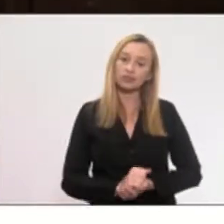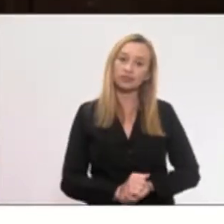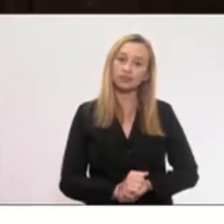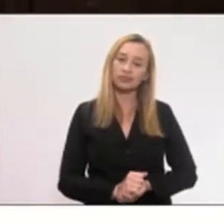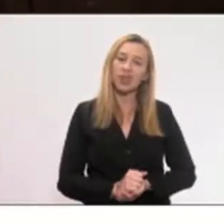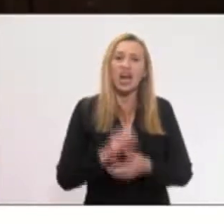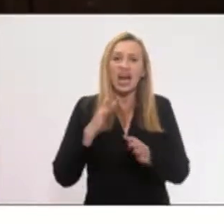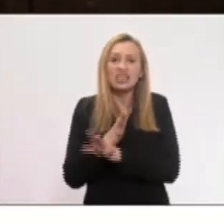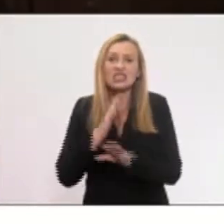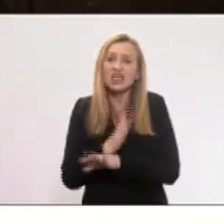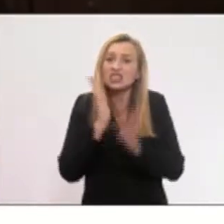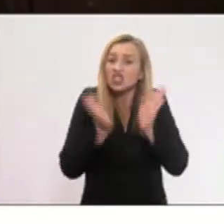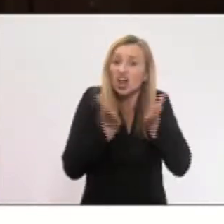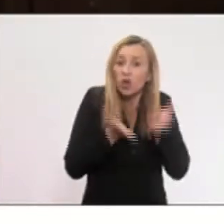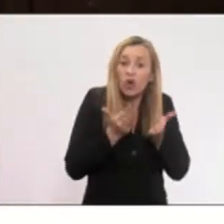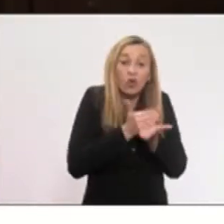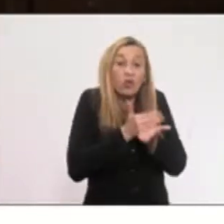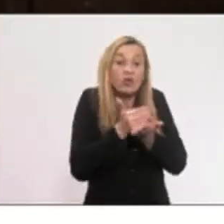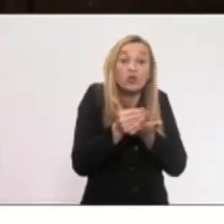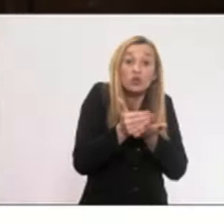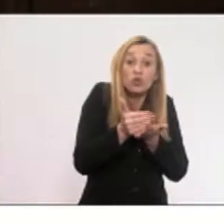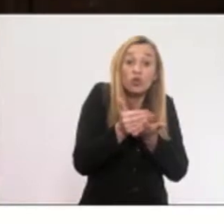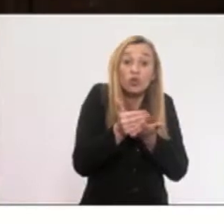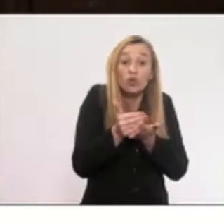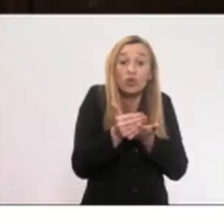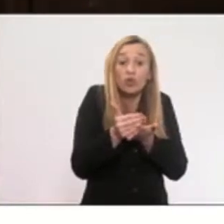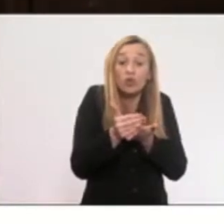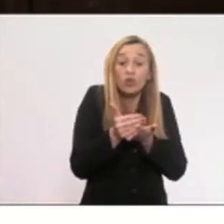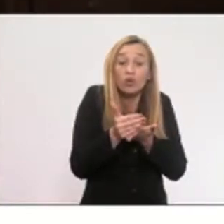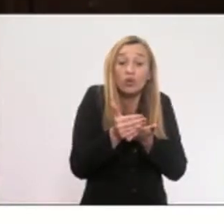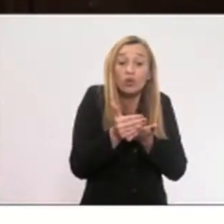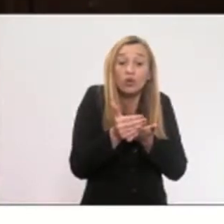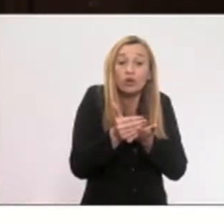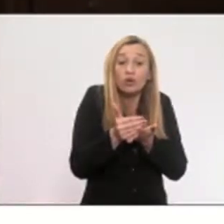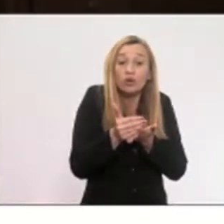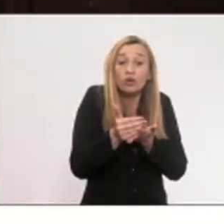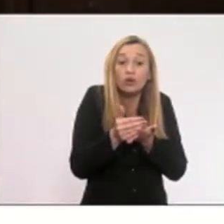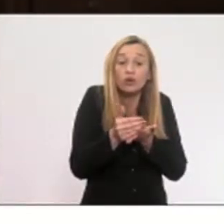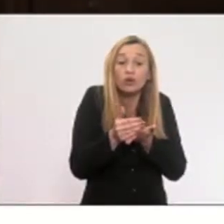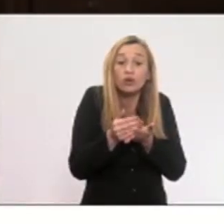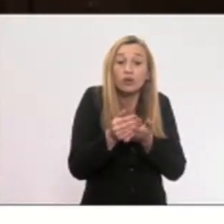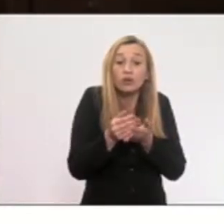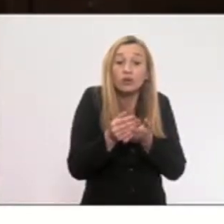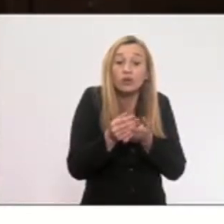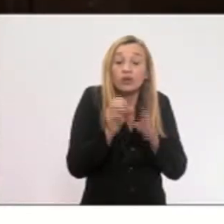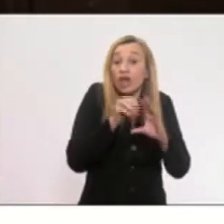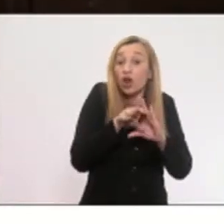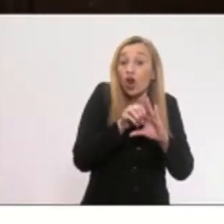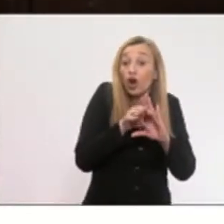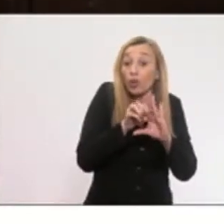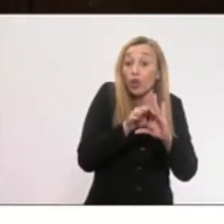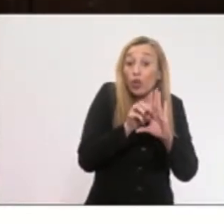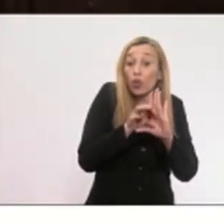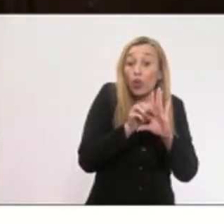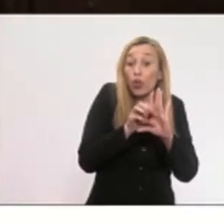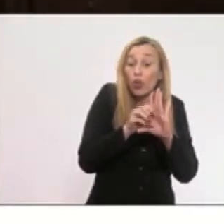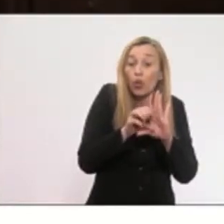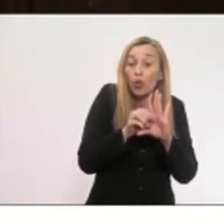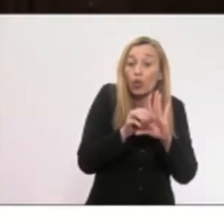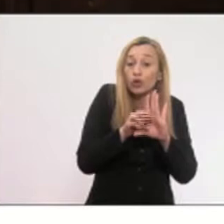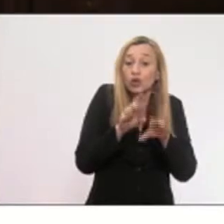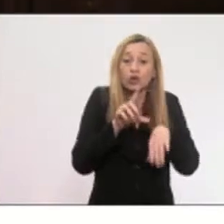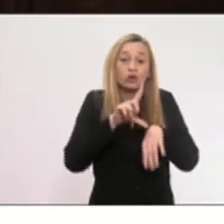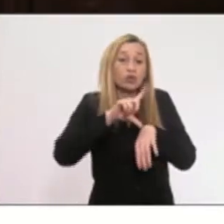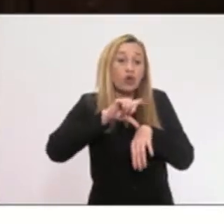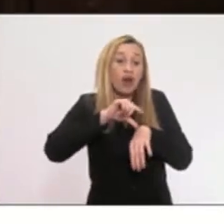A cidade agora começou a botar incursão publicitária na rede Globo. Nos